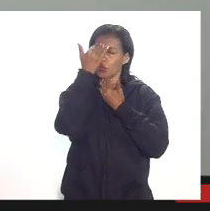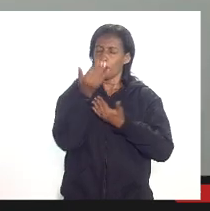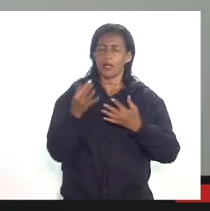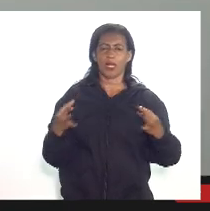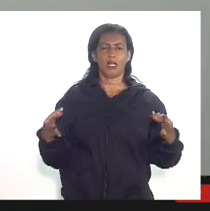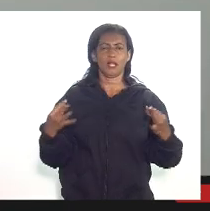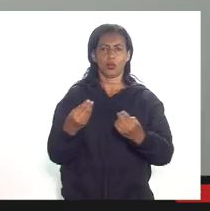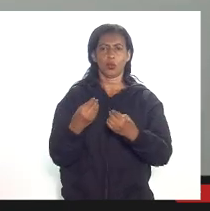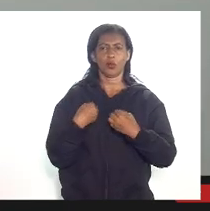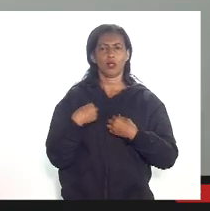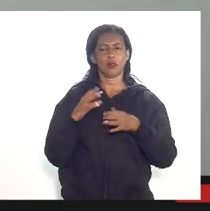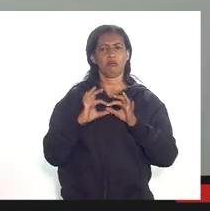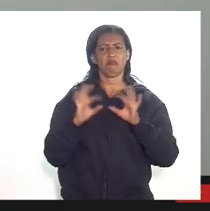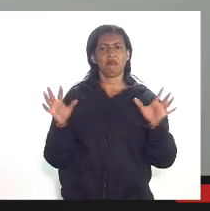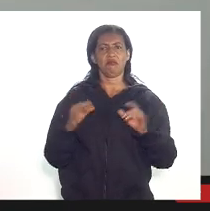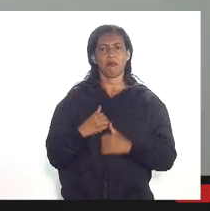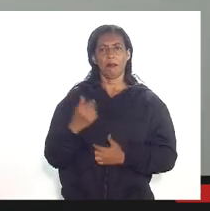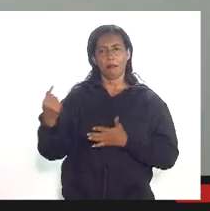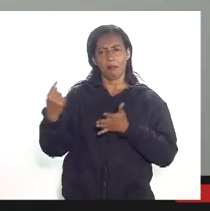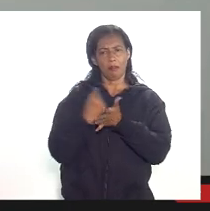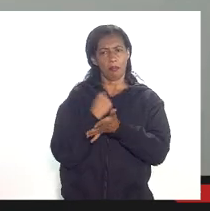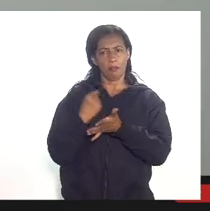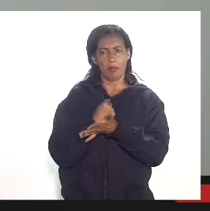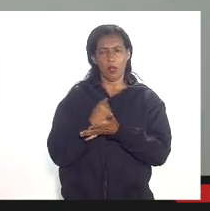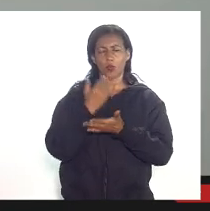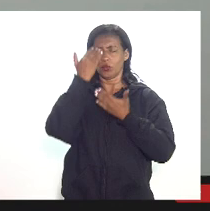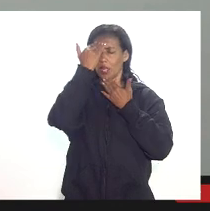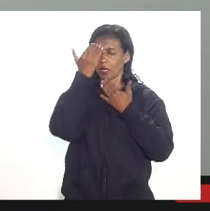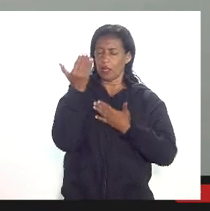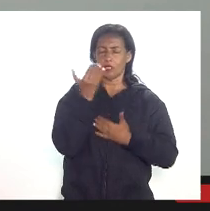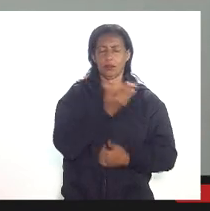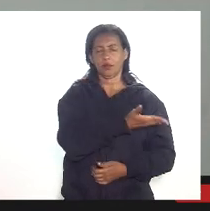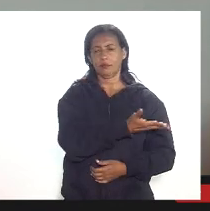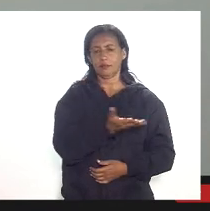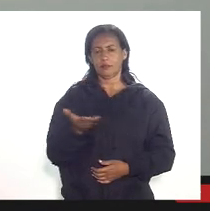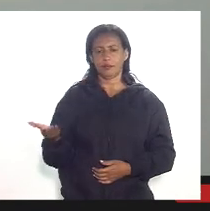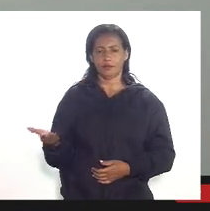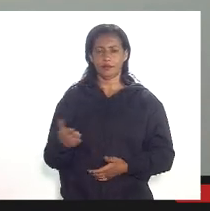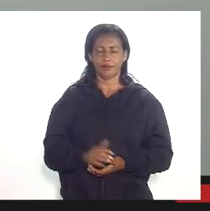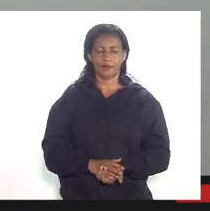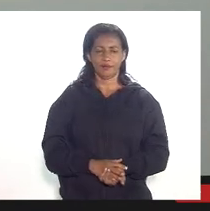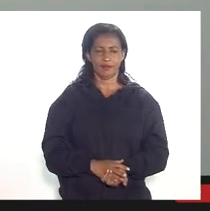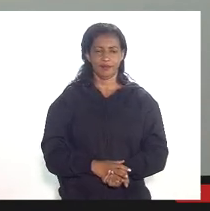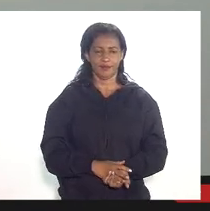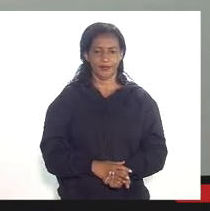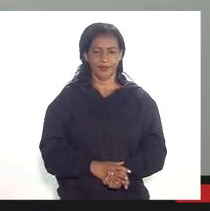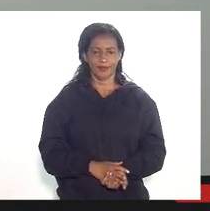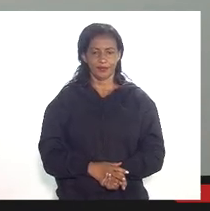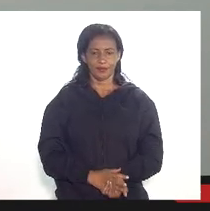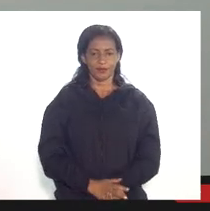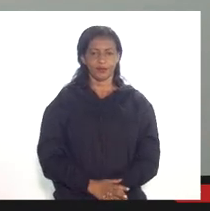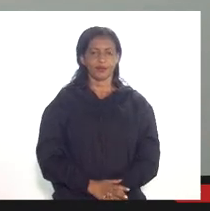estamos abertos a perguntas agradeço demais vocês tá aqui o slide de agradecer porque é verdade